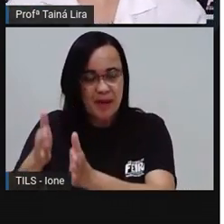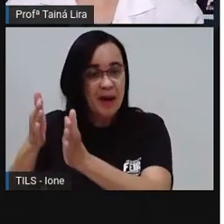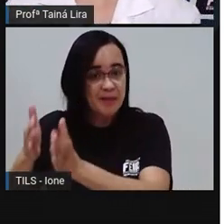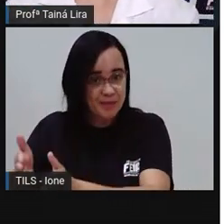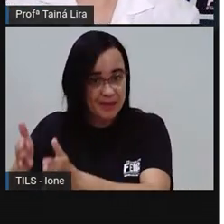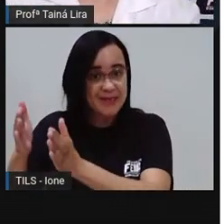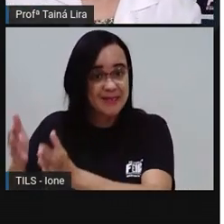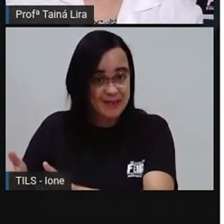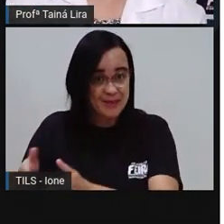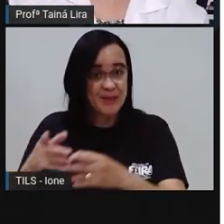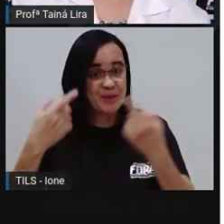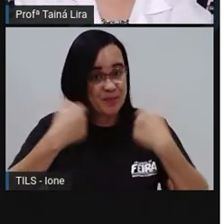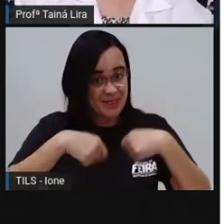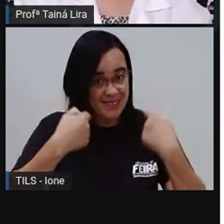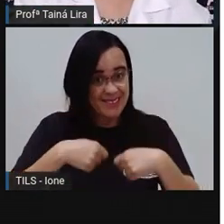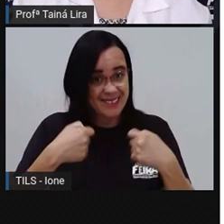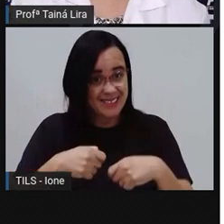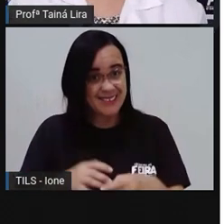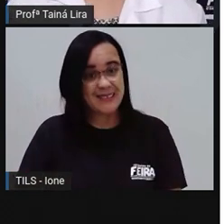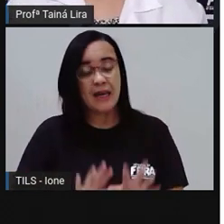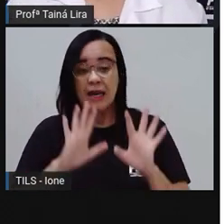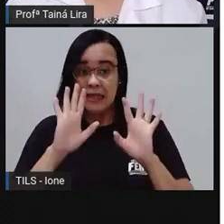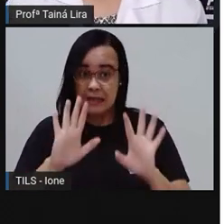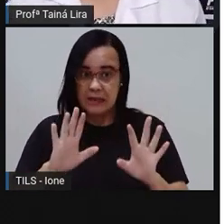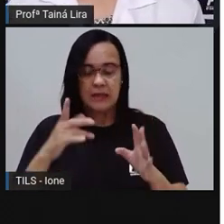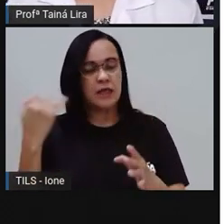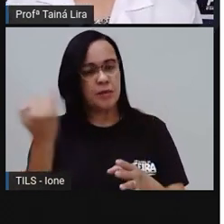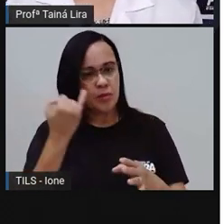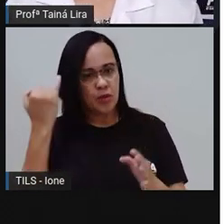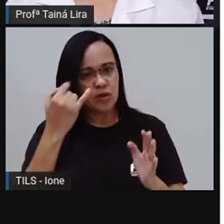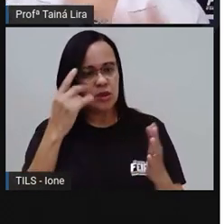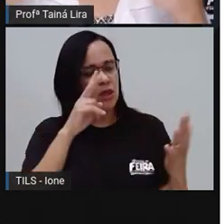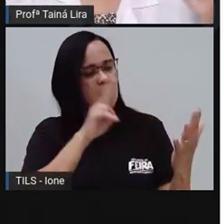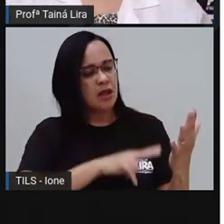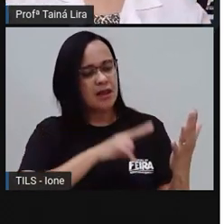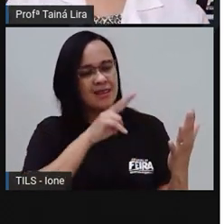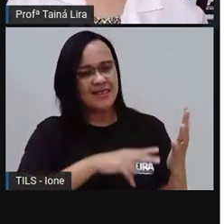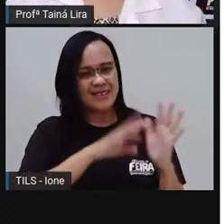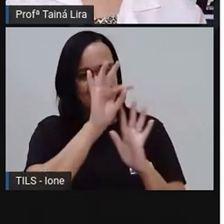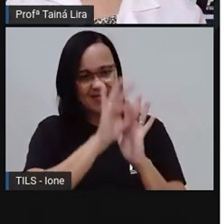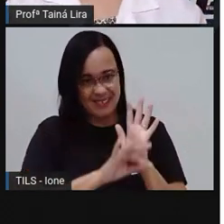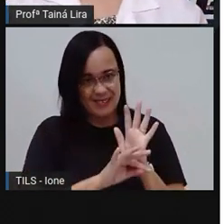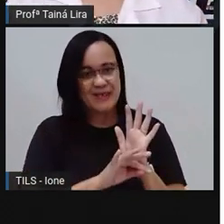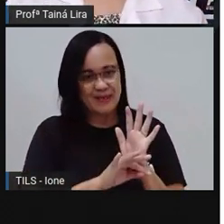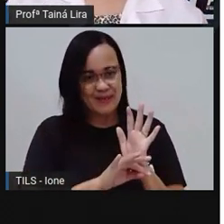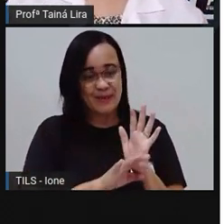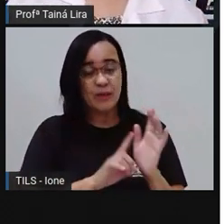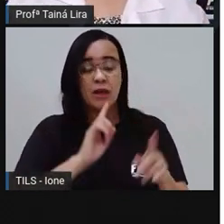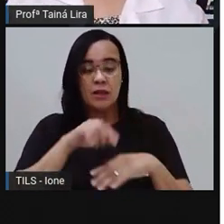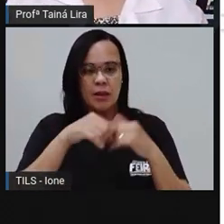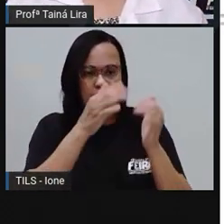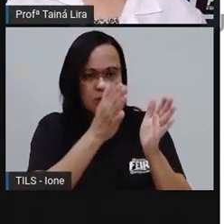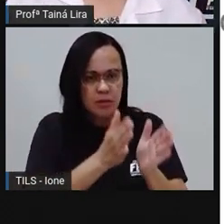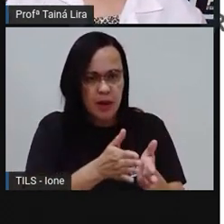esse texto Então vê o que é que vai precisar E vai separar os ingredientes Tá bom?